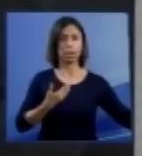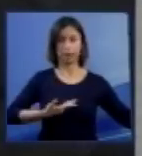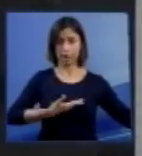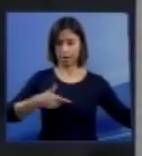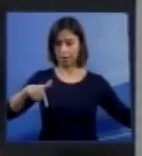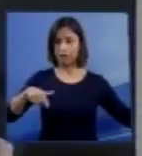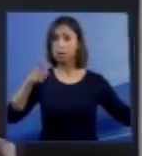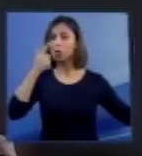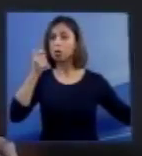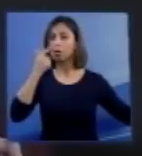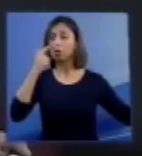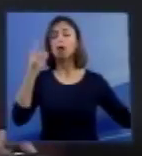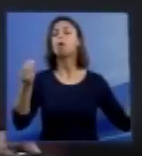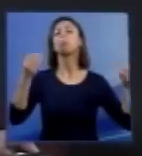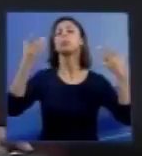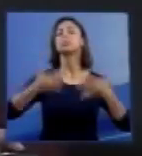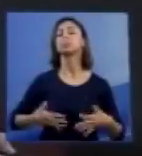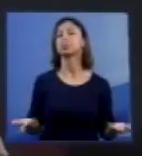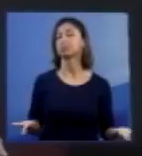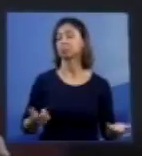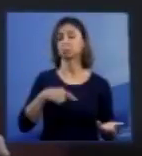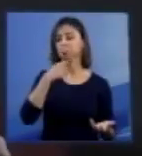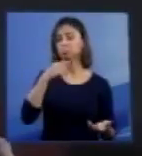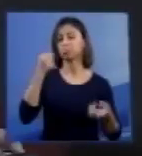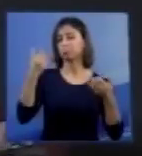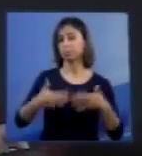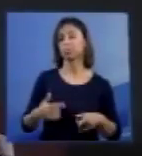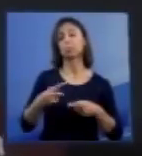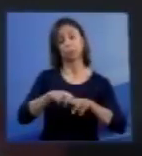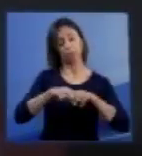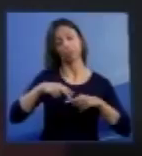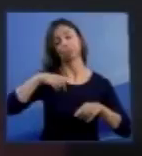coisa que não se explica e, por isso, se tem de ter prudência.